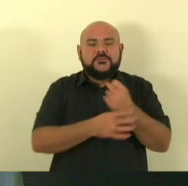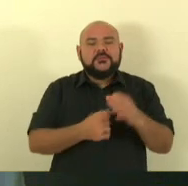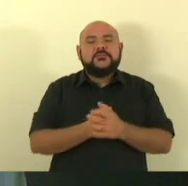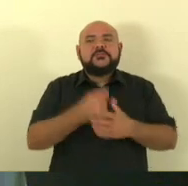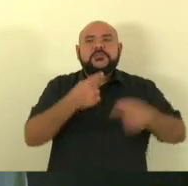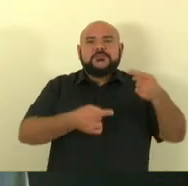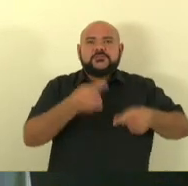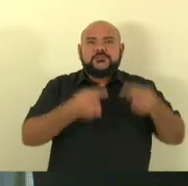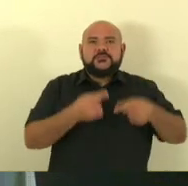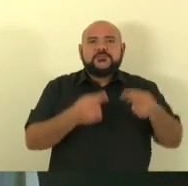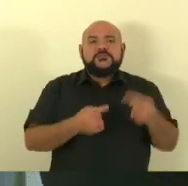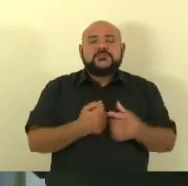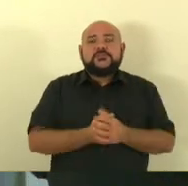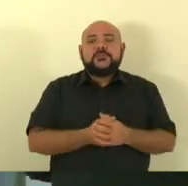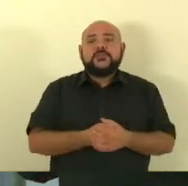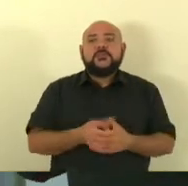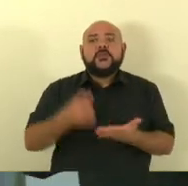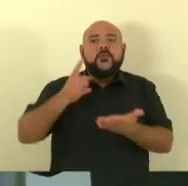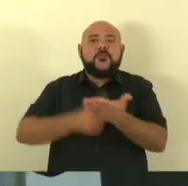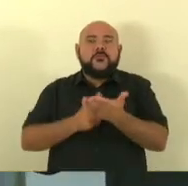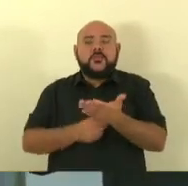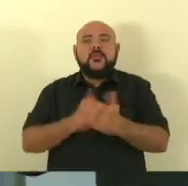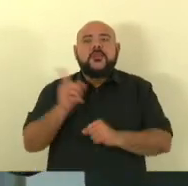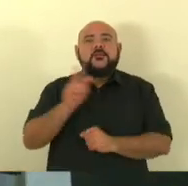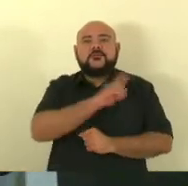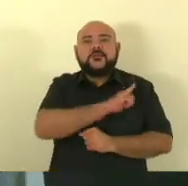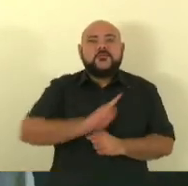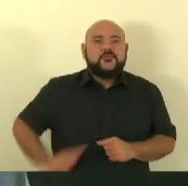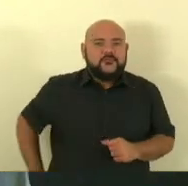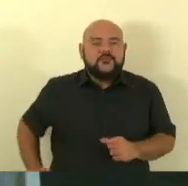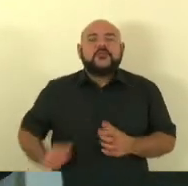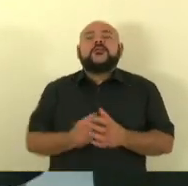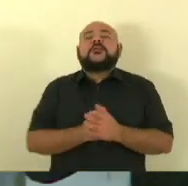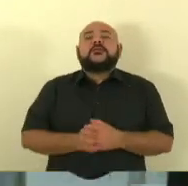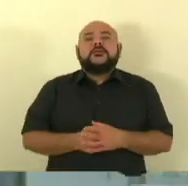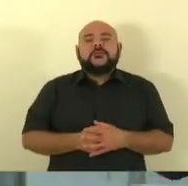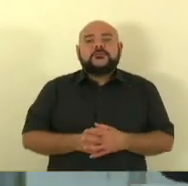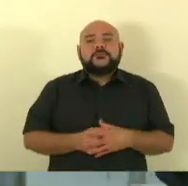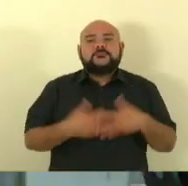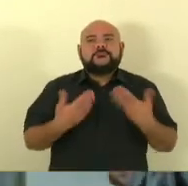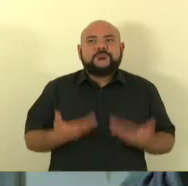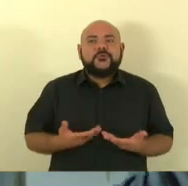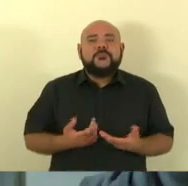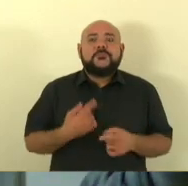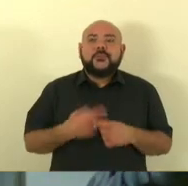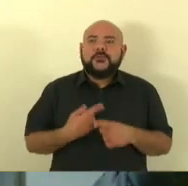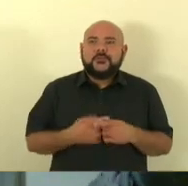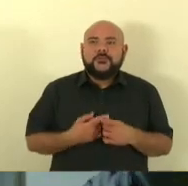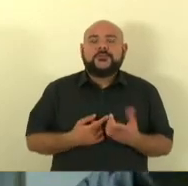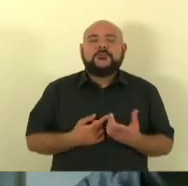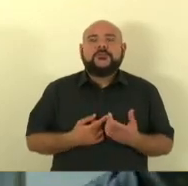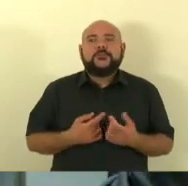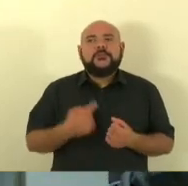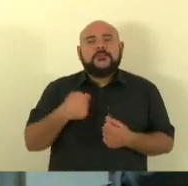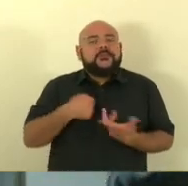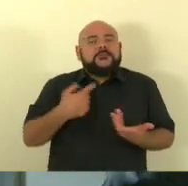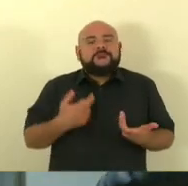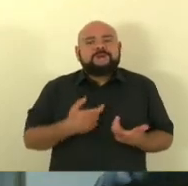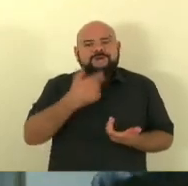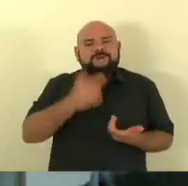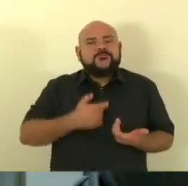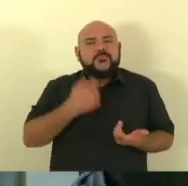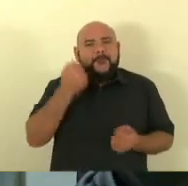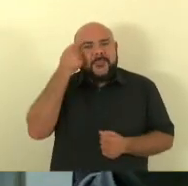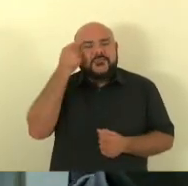articular com o governo do estado do Espírito Santo porque é uma causa justa não é eu penso assim deputado dizer Preto